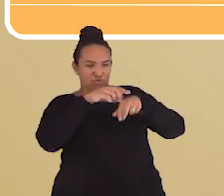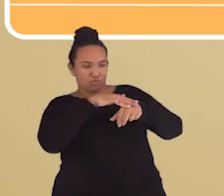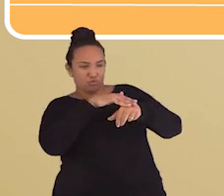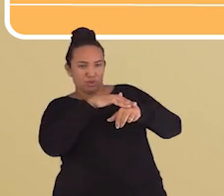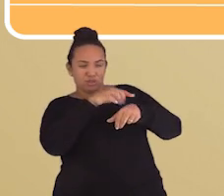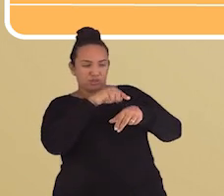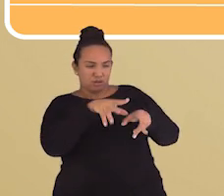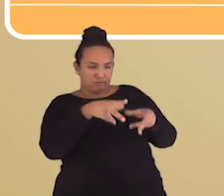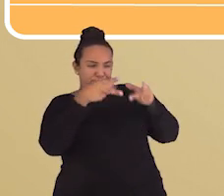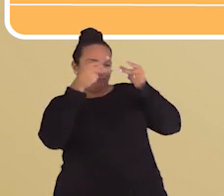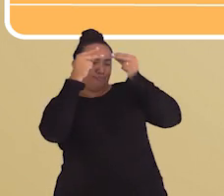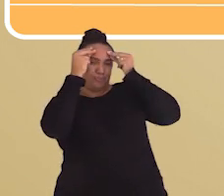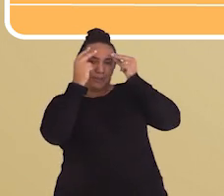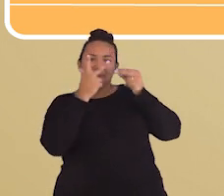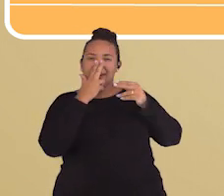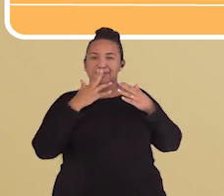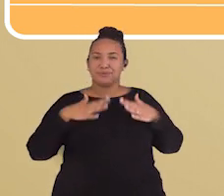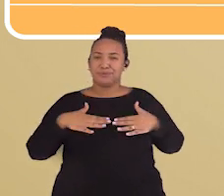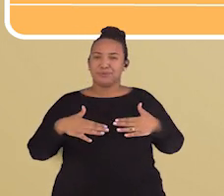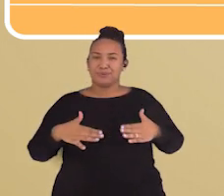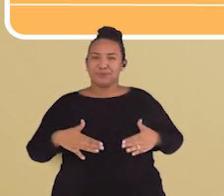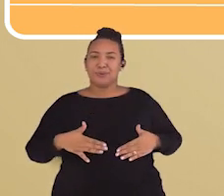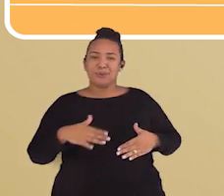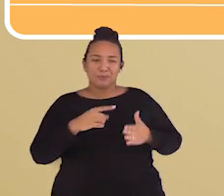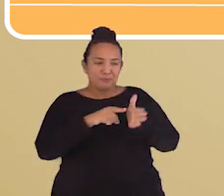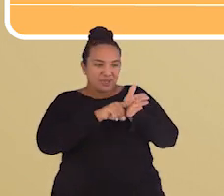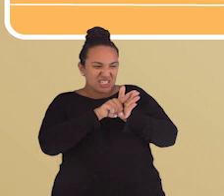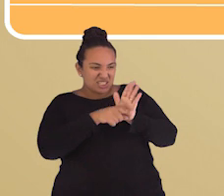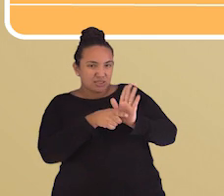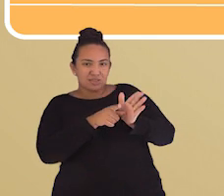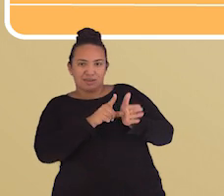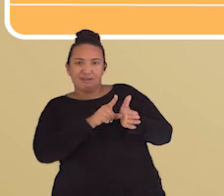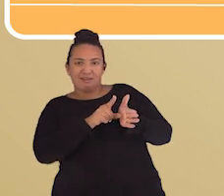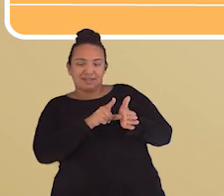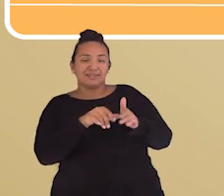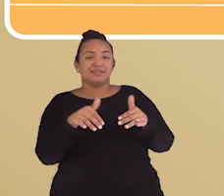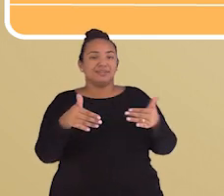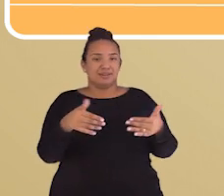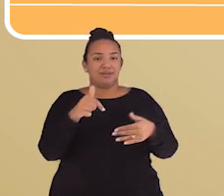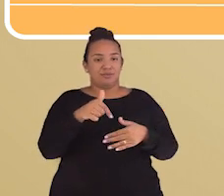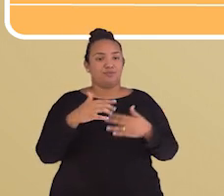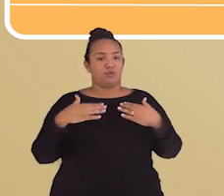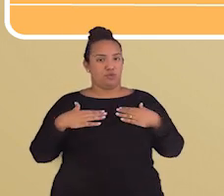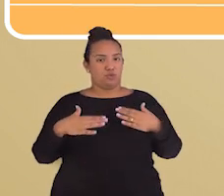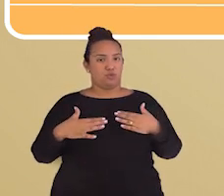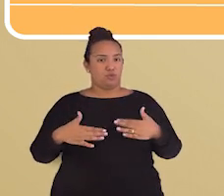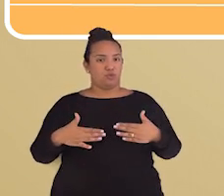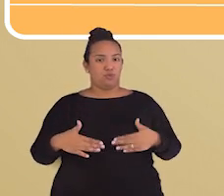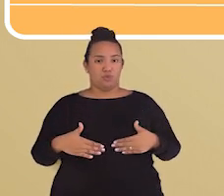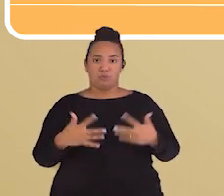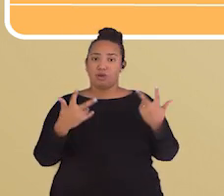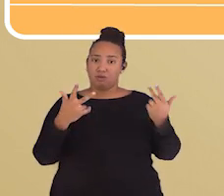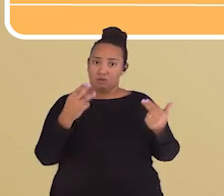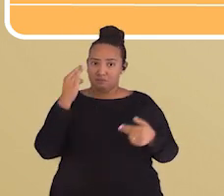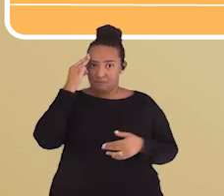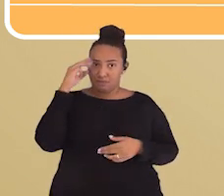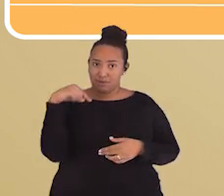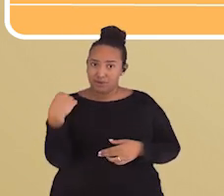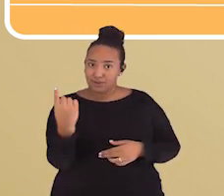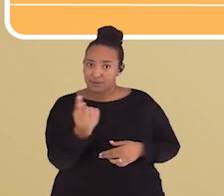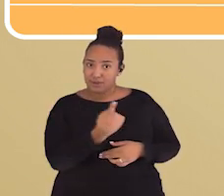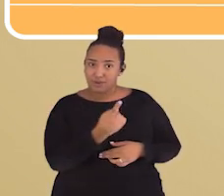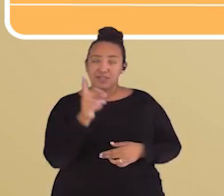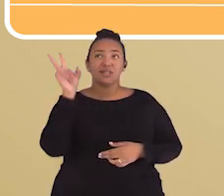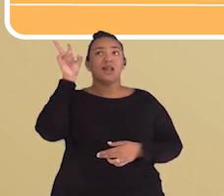nosso corpo estudasse sobre aquela doença que ela enfrentou. E aí funciona exatamente como a nossa memória,